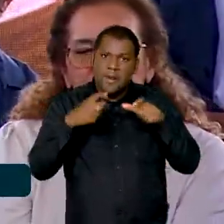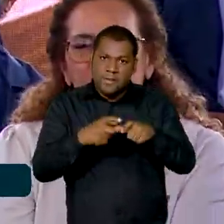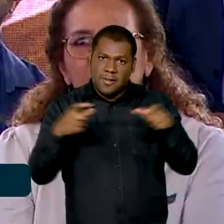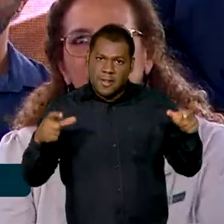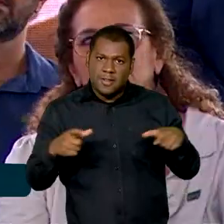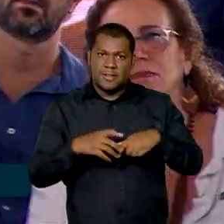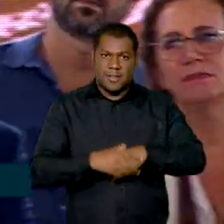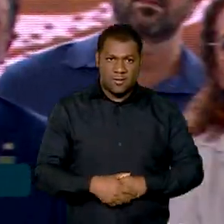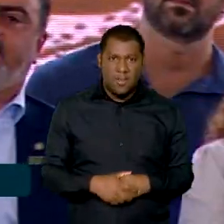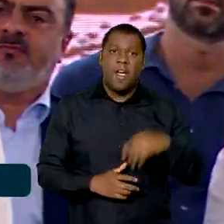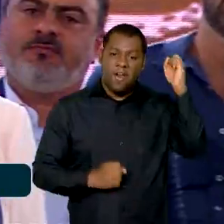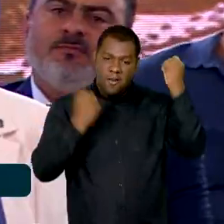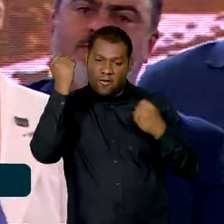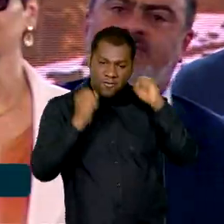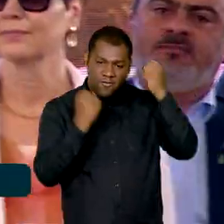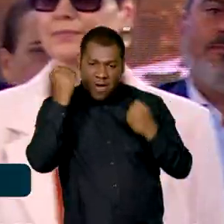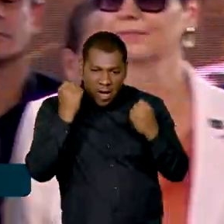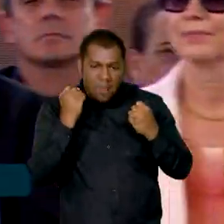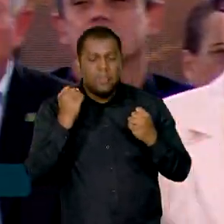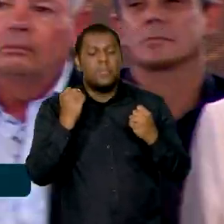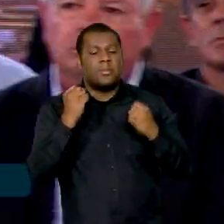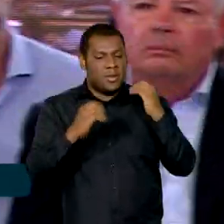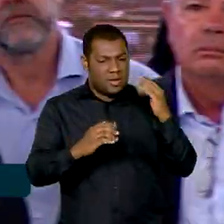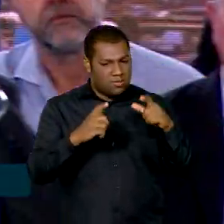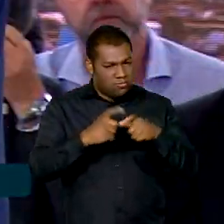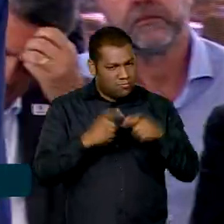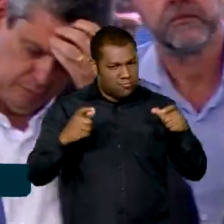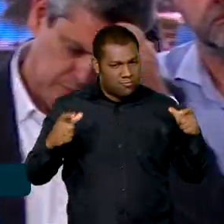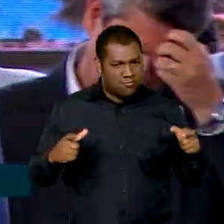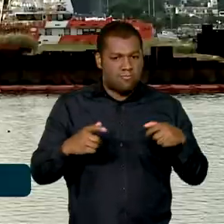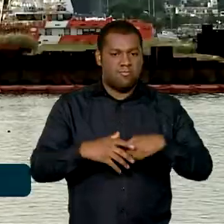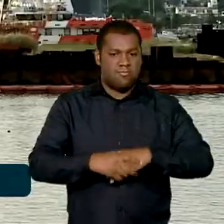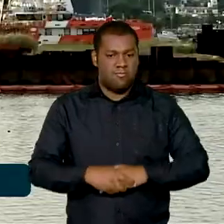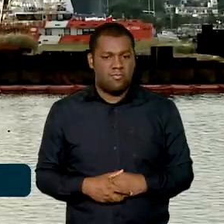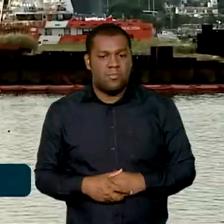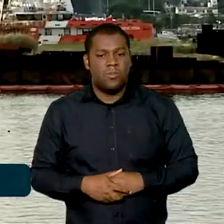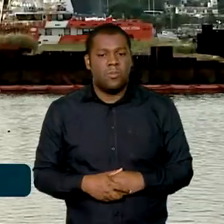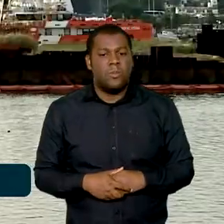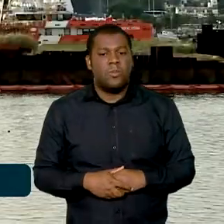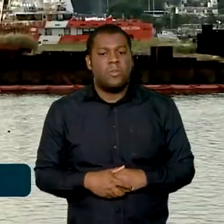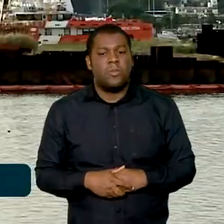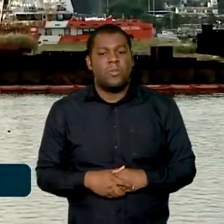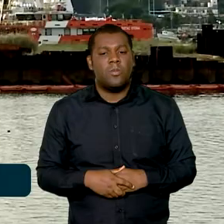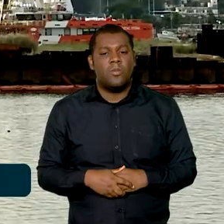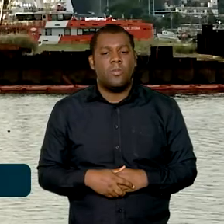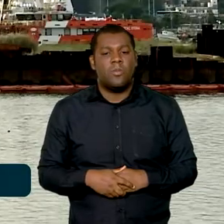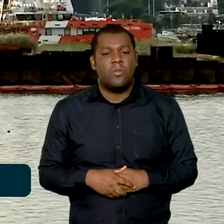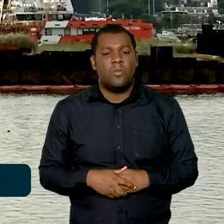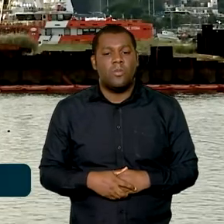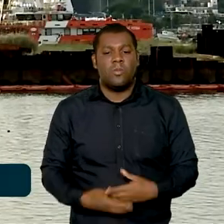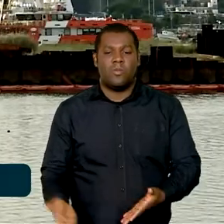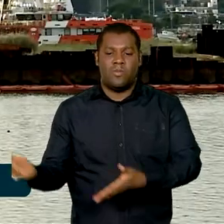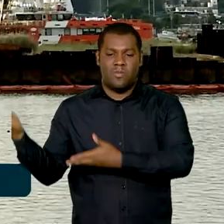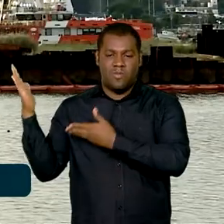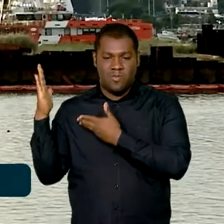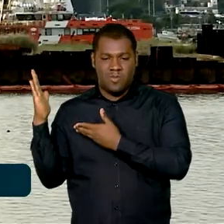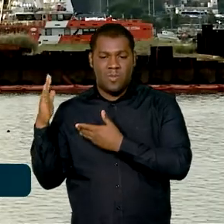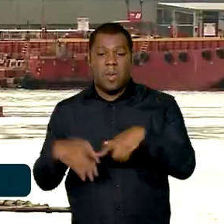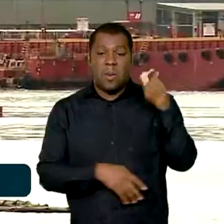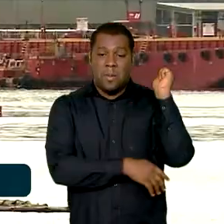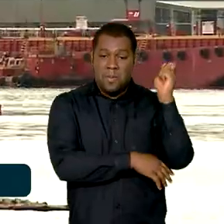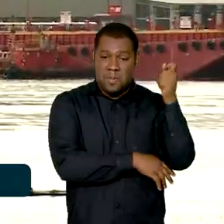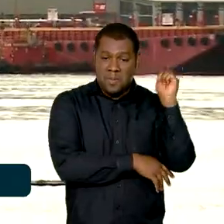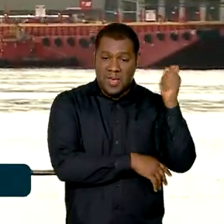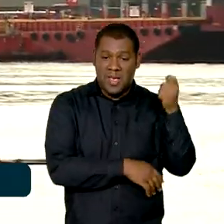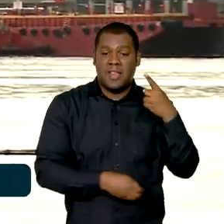imertas de indústrias aqui, a gente não vai ter componente nacional. Já com a revitalização do Terminal Pesqueiro de